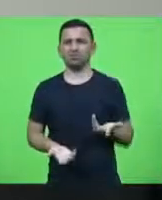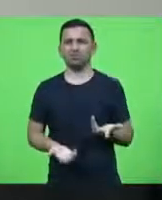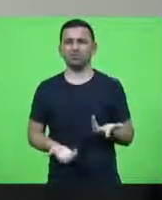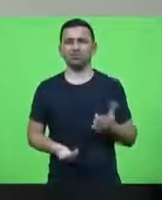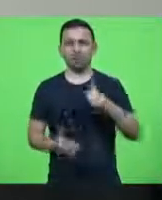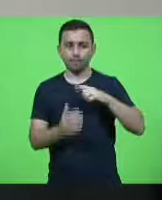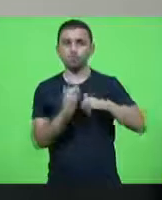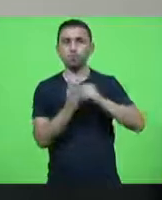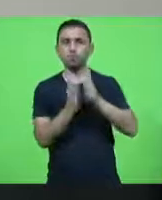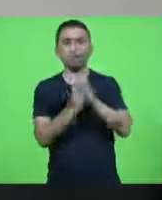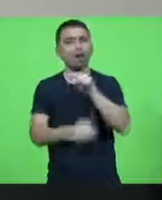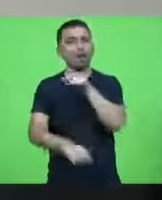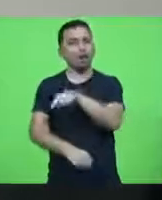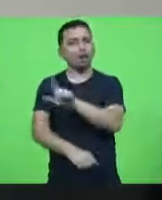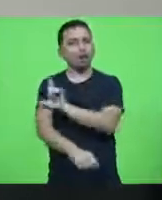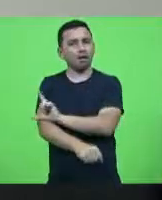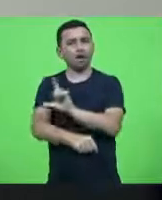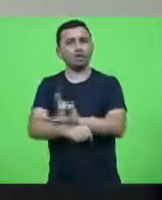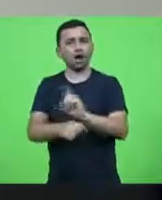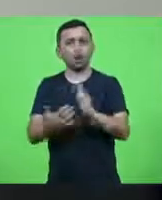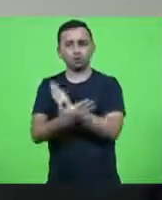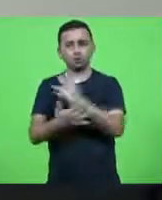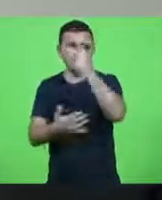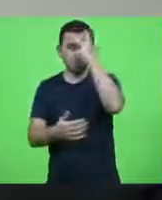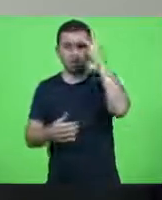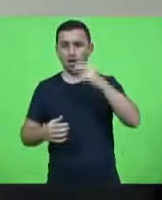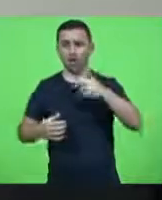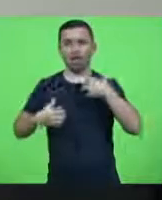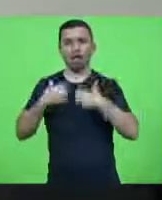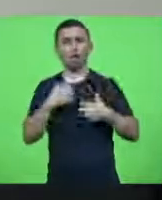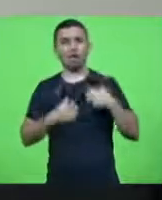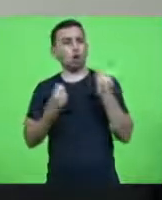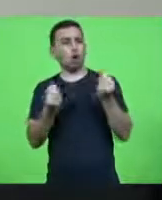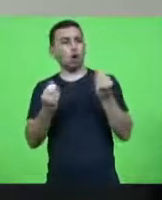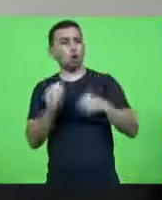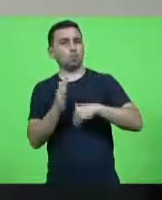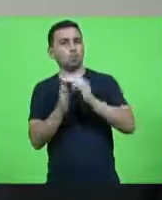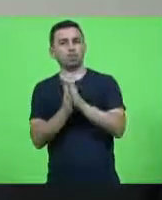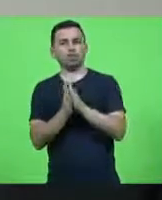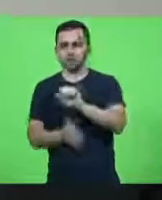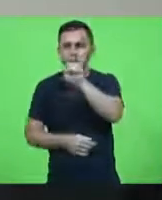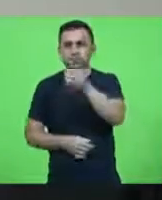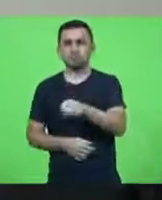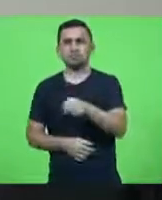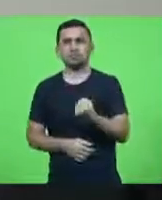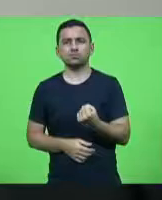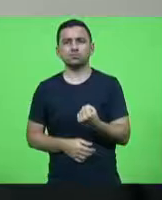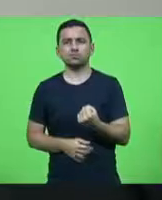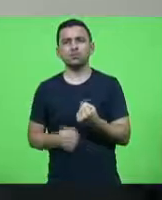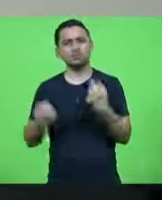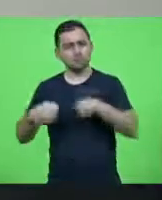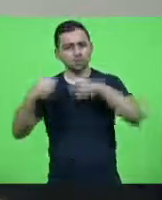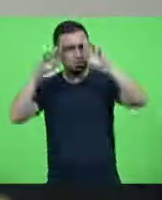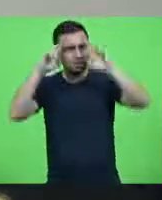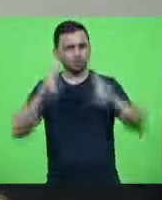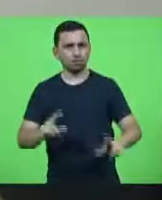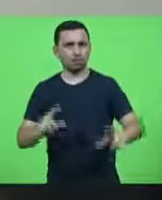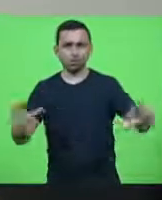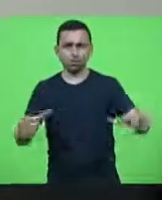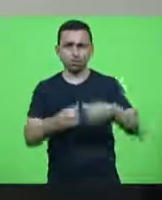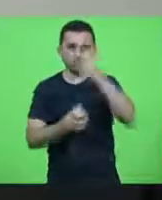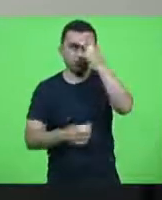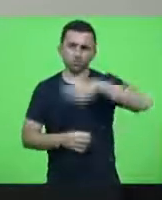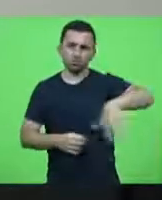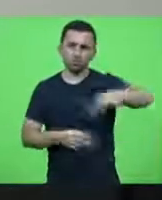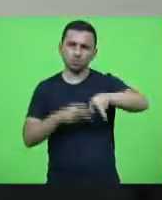uma multa aqui em Lages e algumas pessoas ficaram apavoradas nossa foi multado sim foi multado porque não respeita a coletividade pois bem